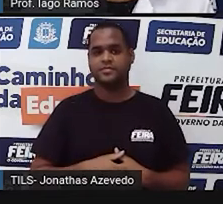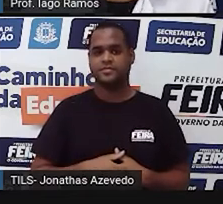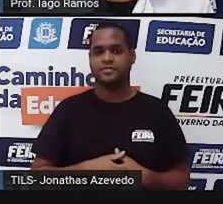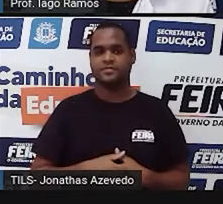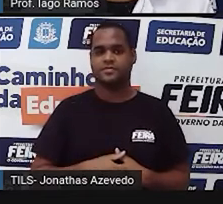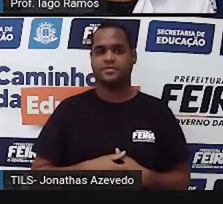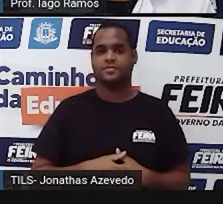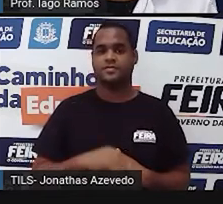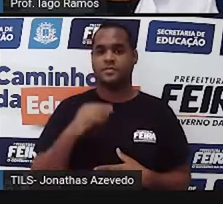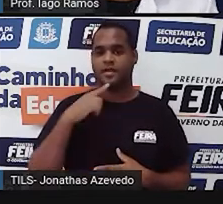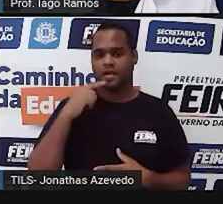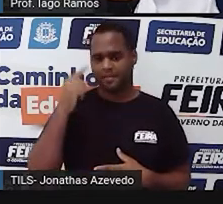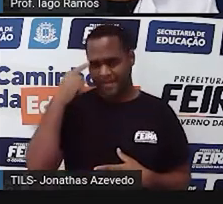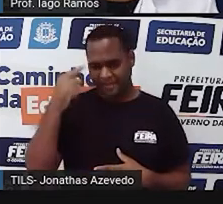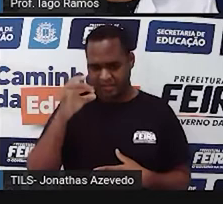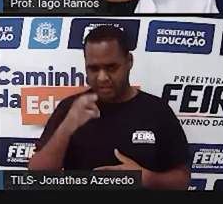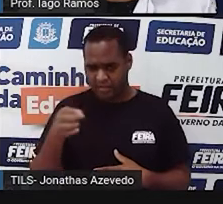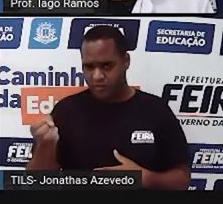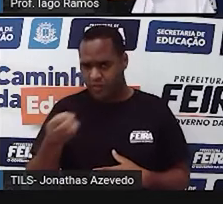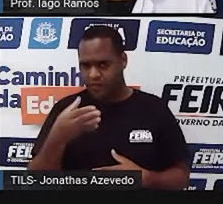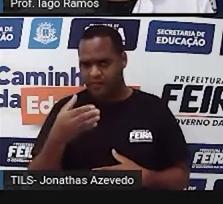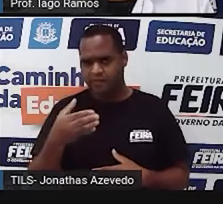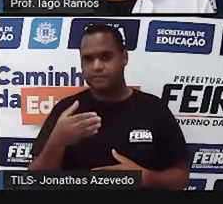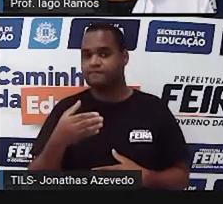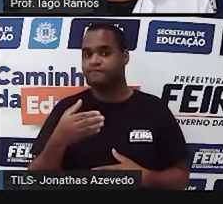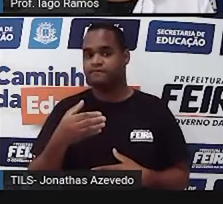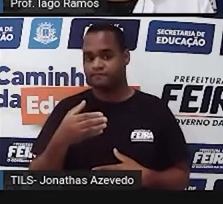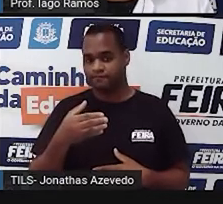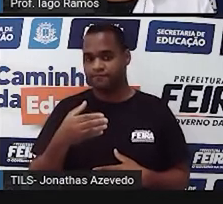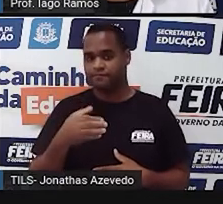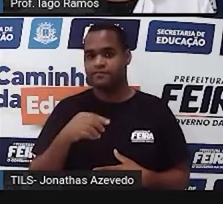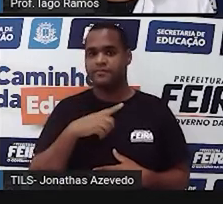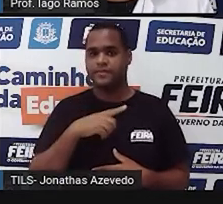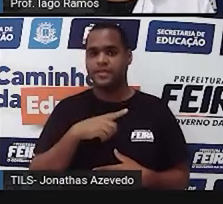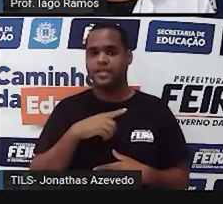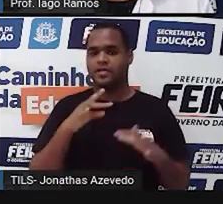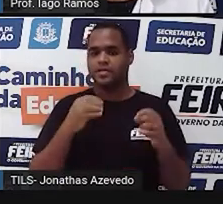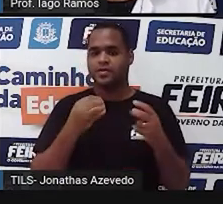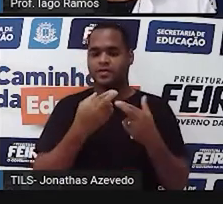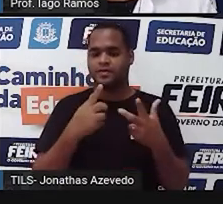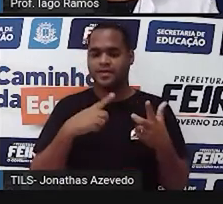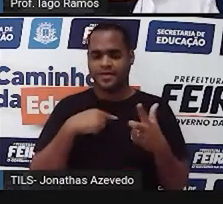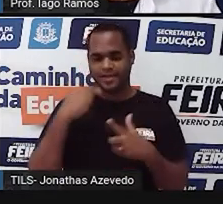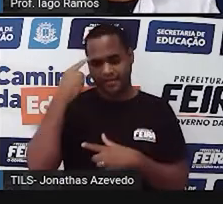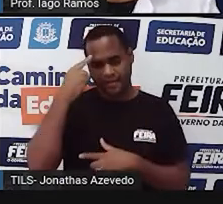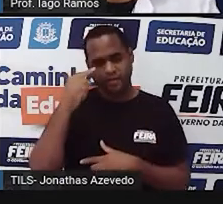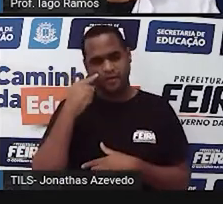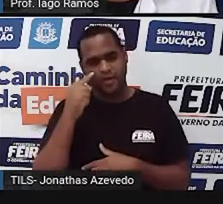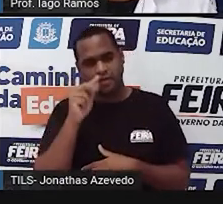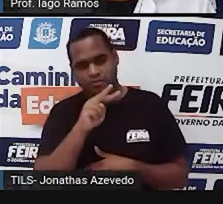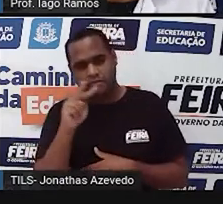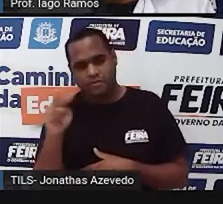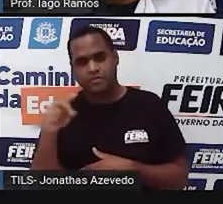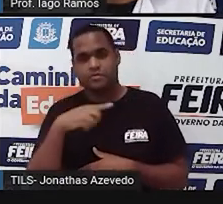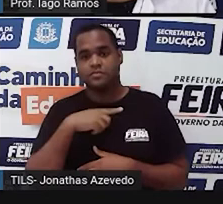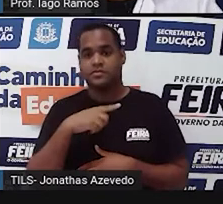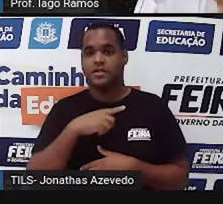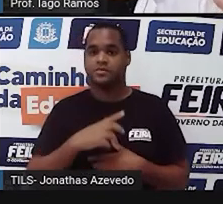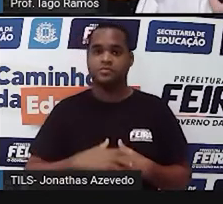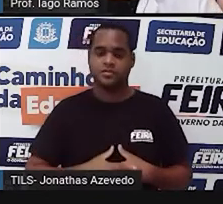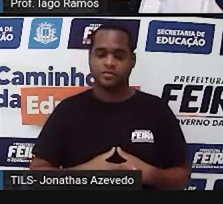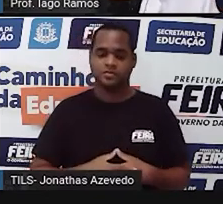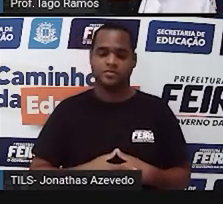recente, é por isso que talvez, né, a maioria de nós não tenhamos visto, né, uma